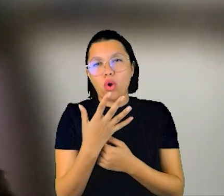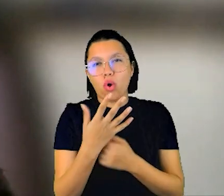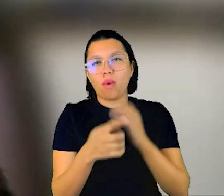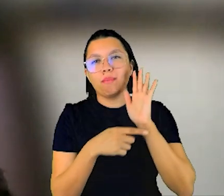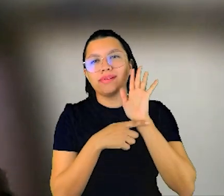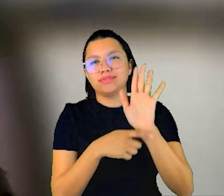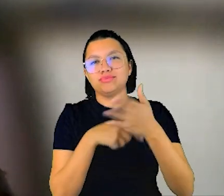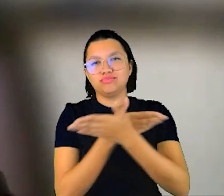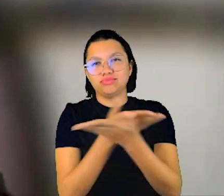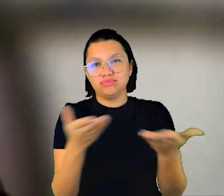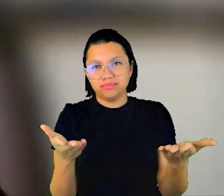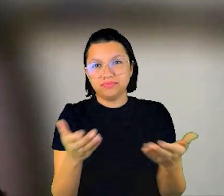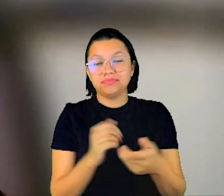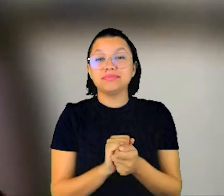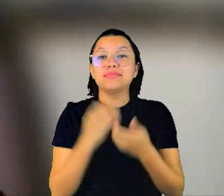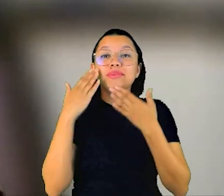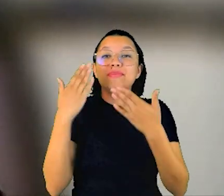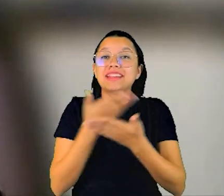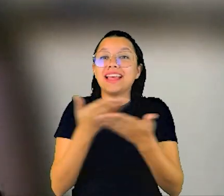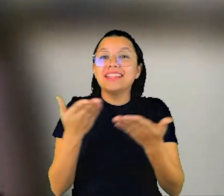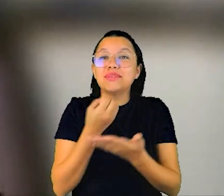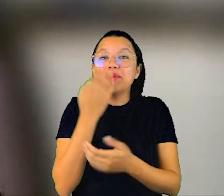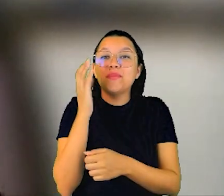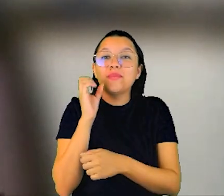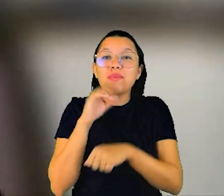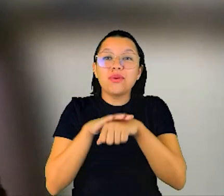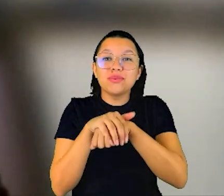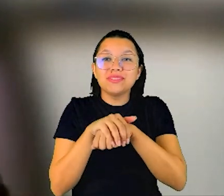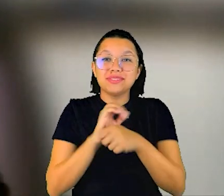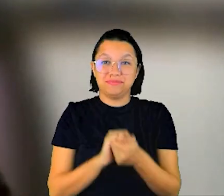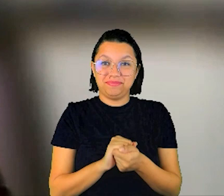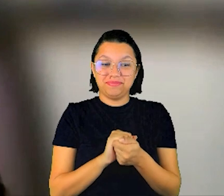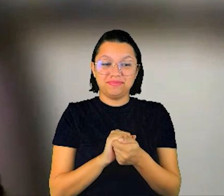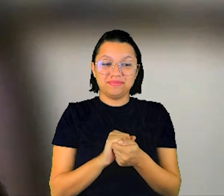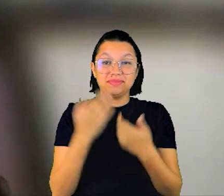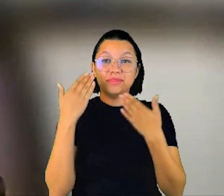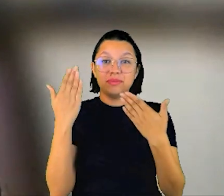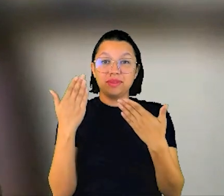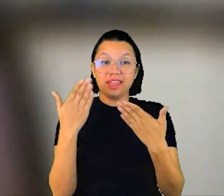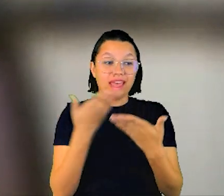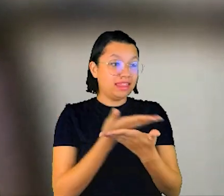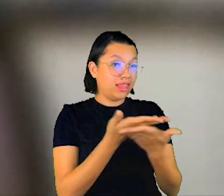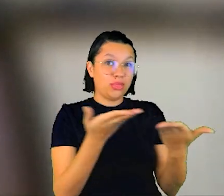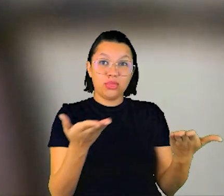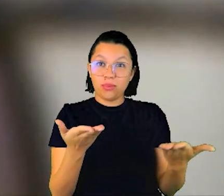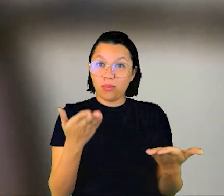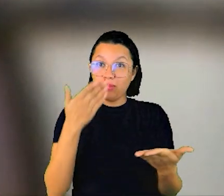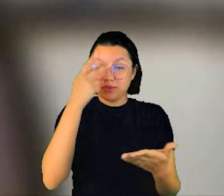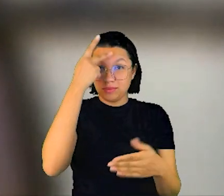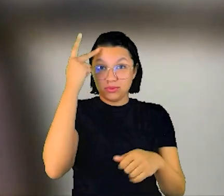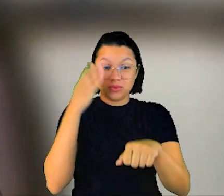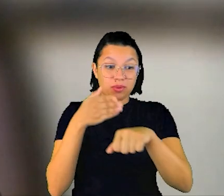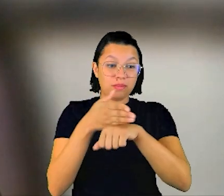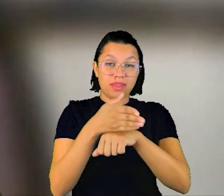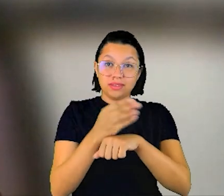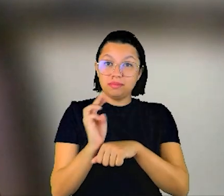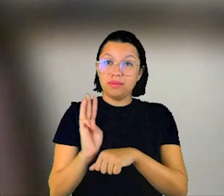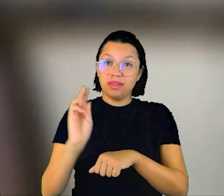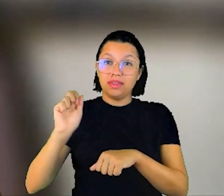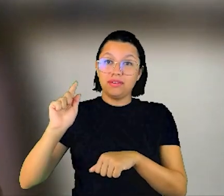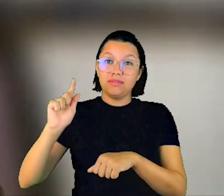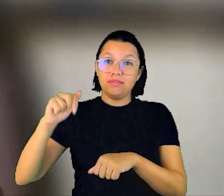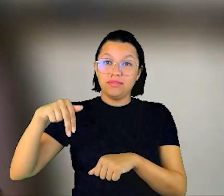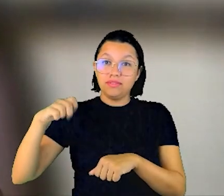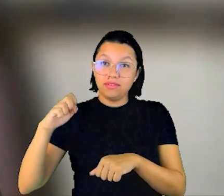poder ajudá-los. Muito obrigada a todos, boa noite, muito obrigada aos nossos participantes, obrigada ao